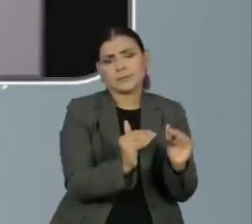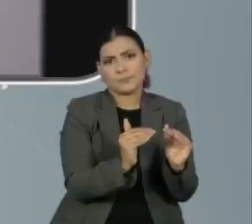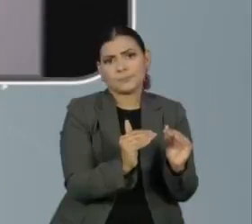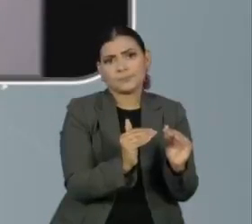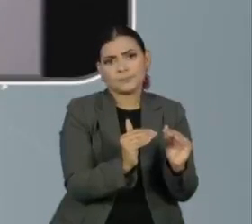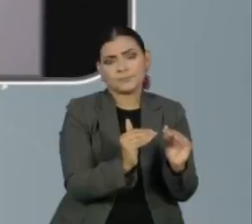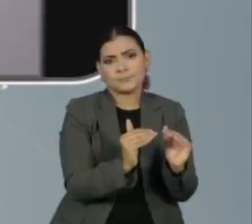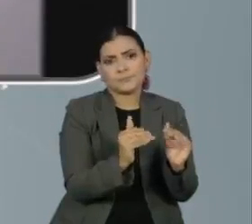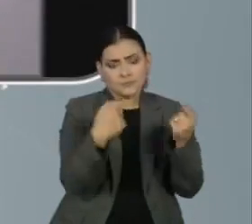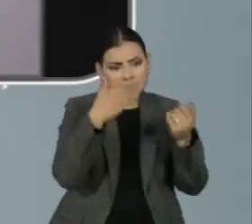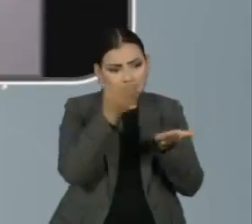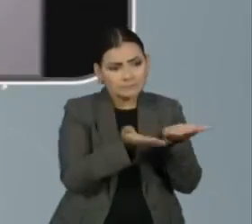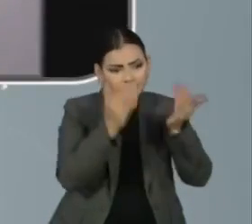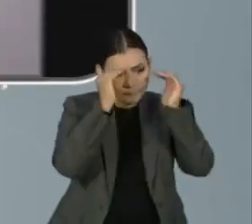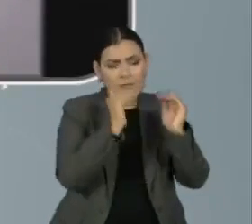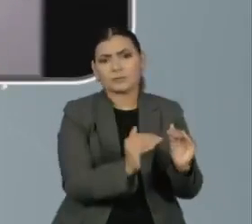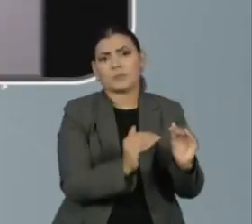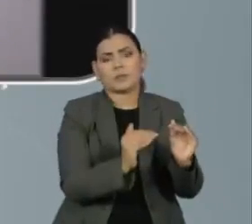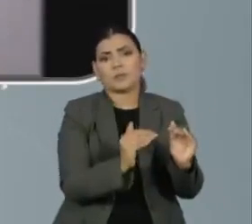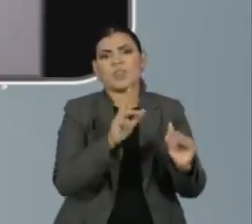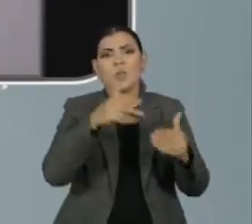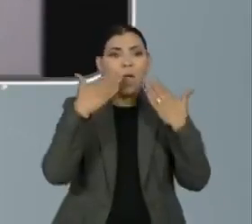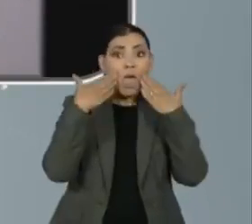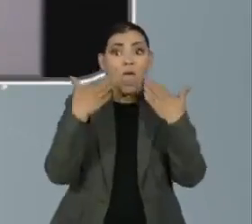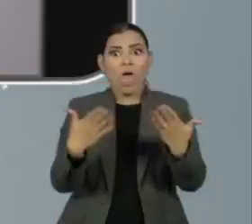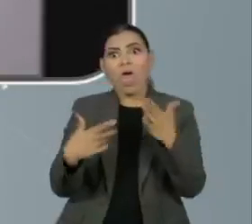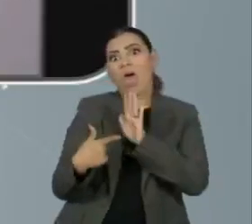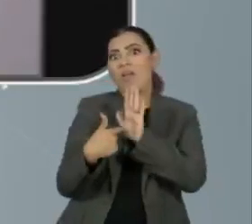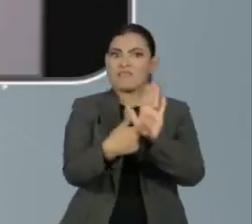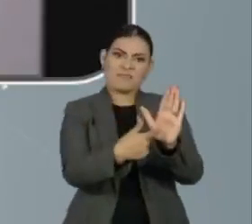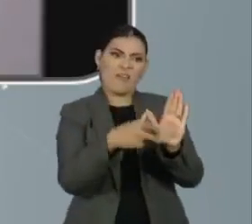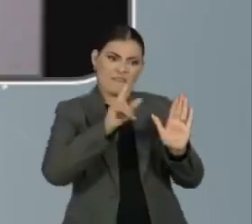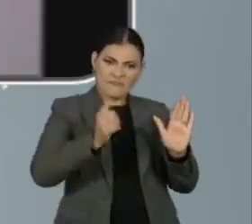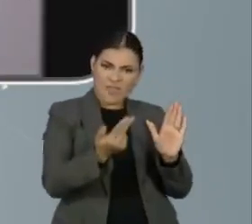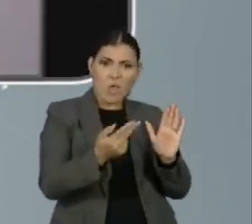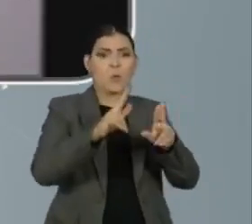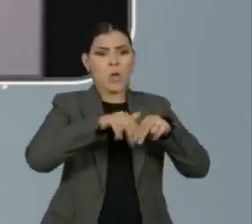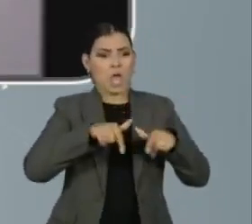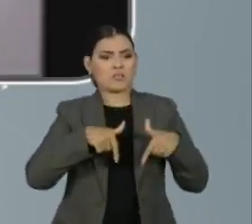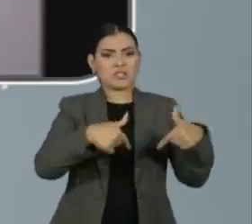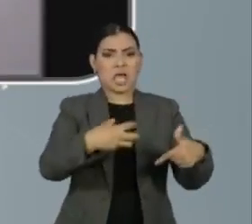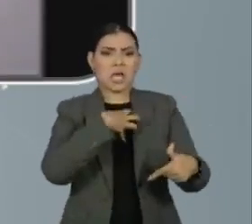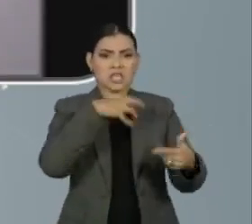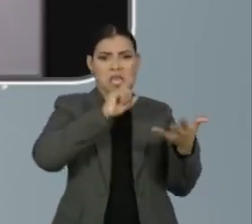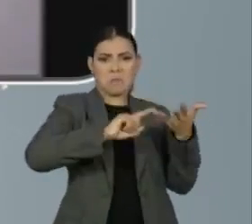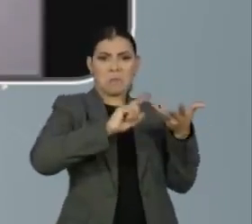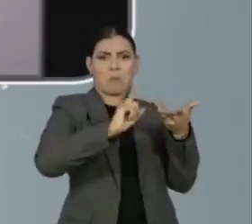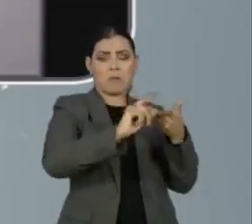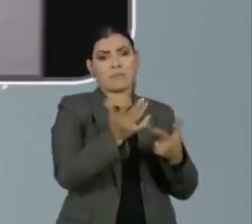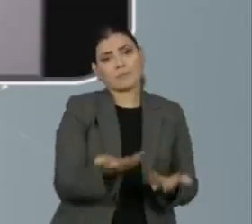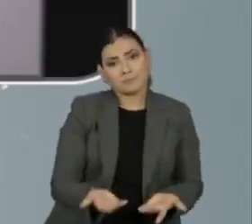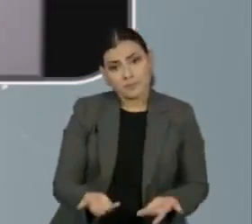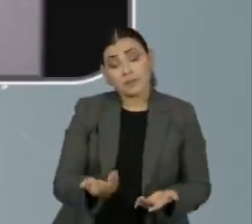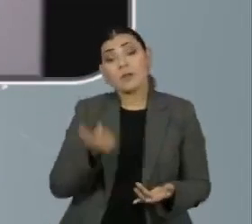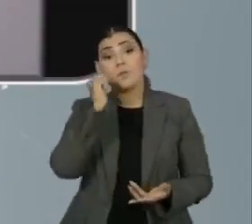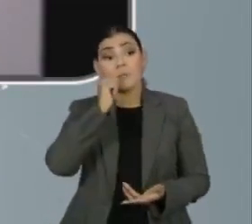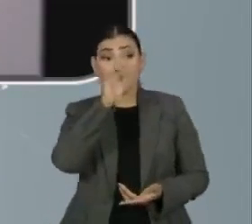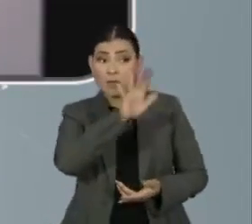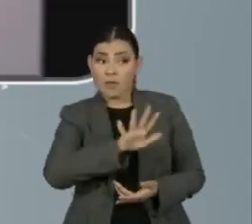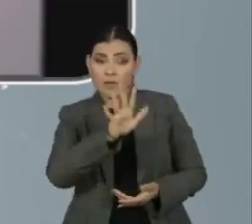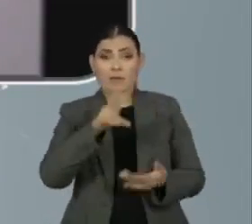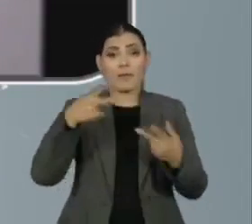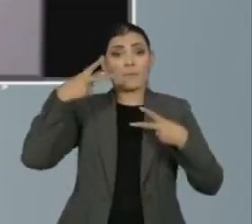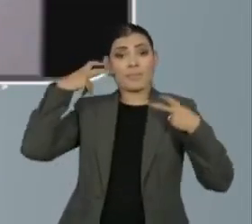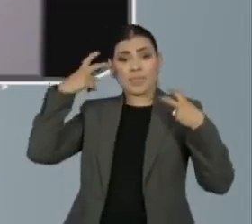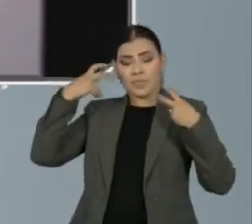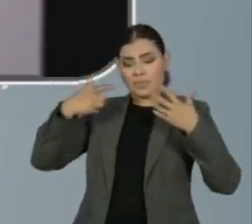de modo que não lhes sejam impostas visões estereotipadas sobre o seu comportamento. Então, a ideia de que uma mulher posa de biquíni é uma